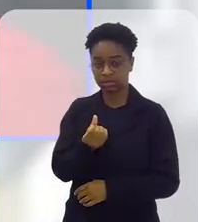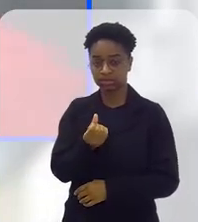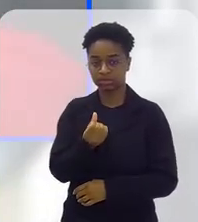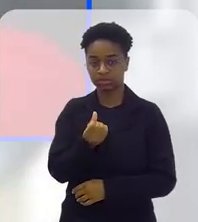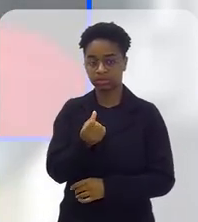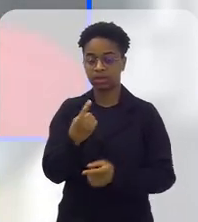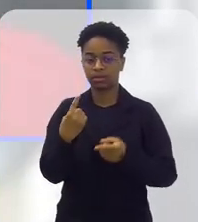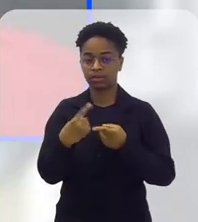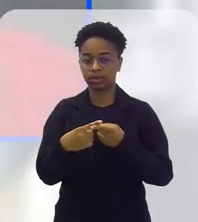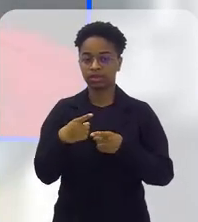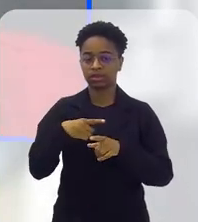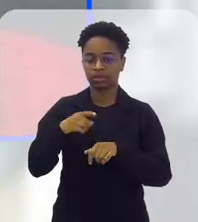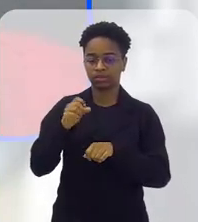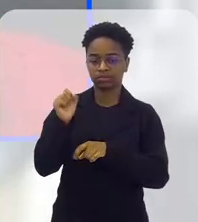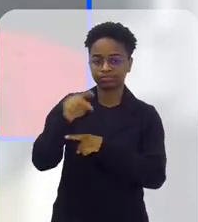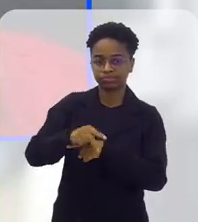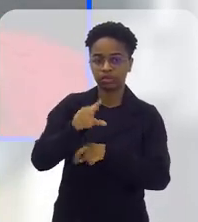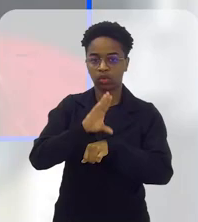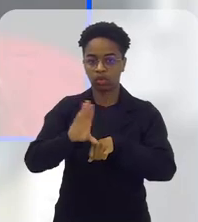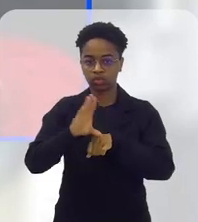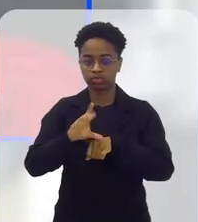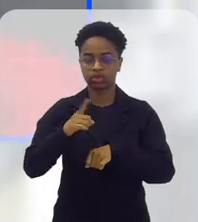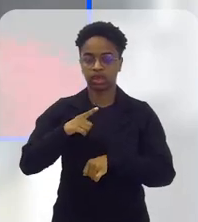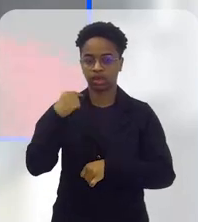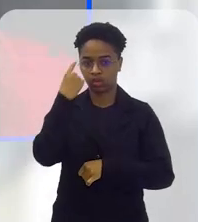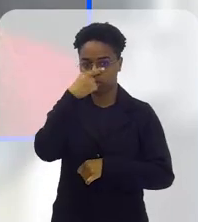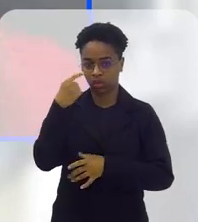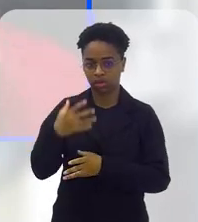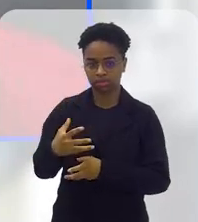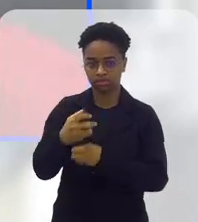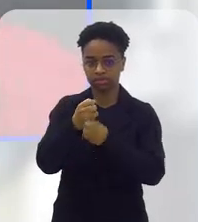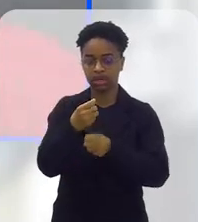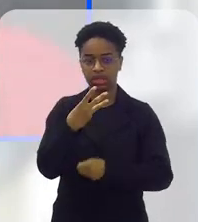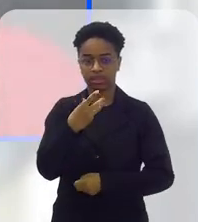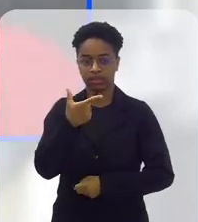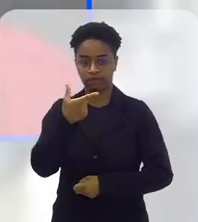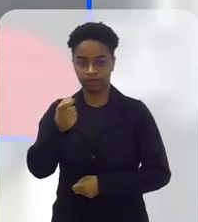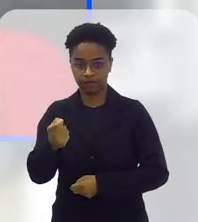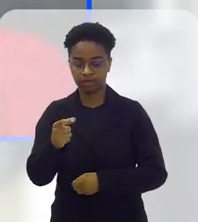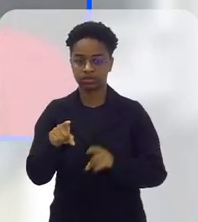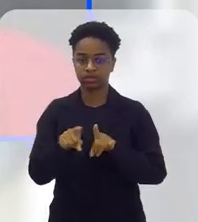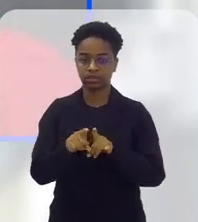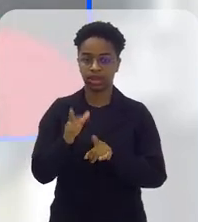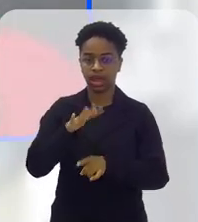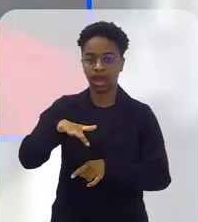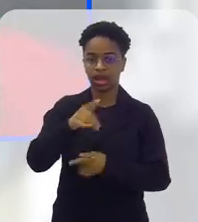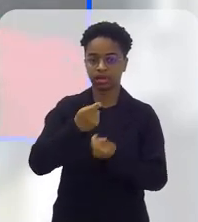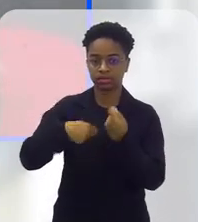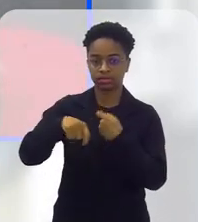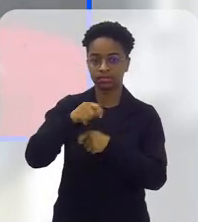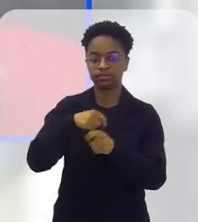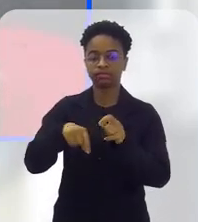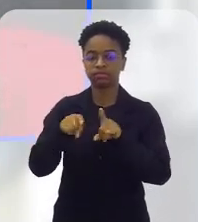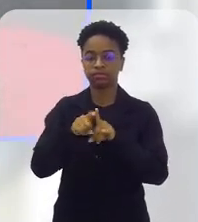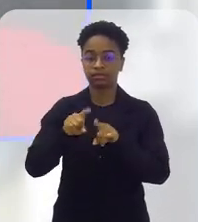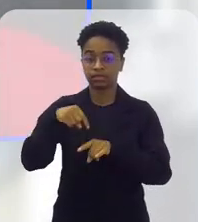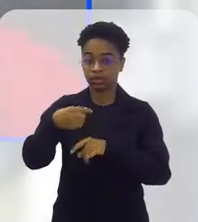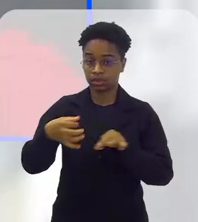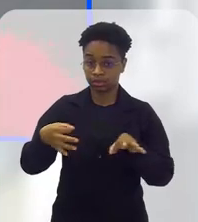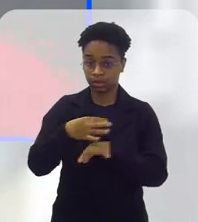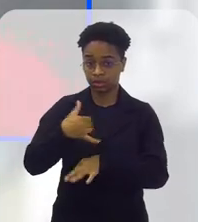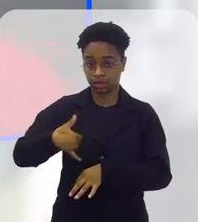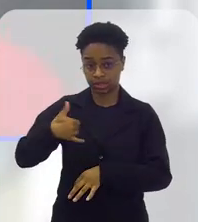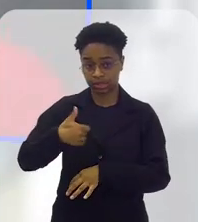onde eles fazem um curso de 320 horas na área administrativa e,